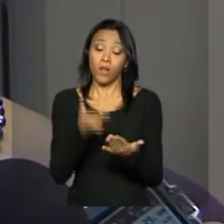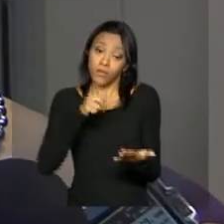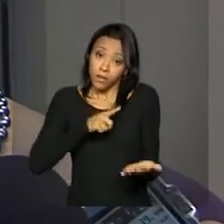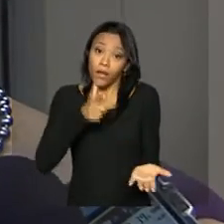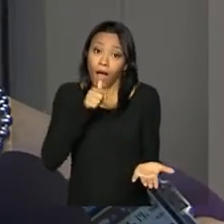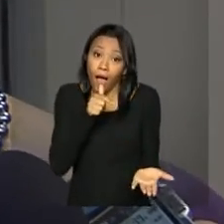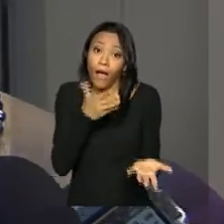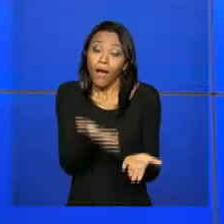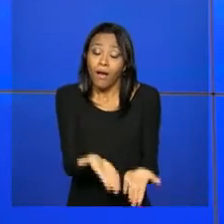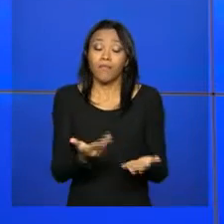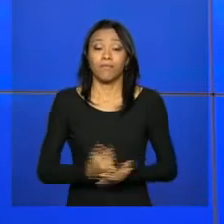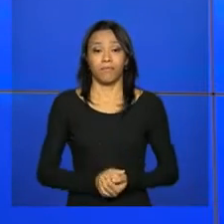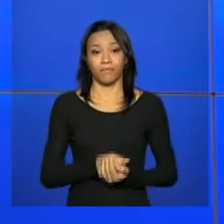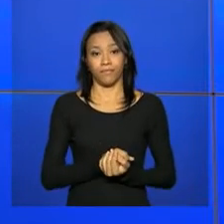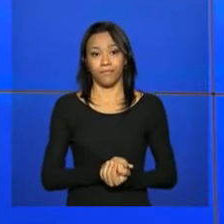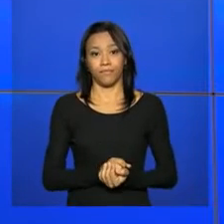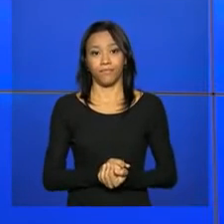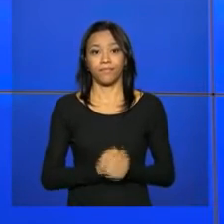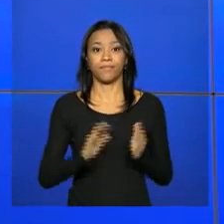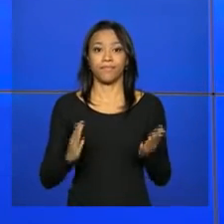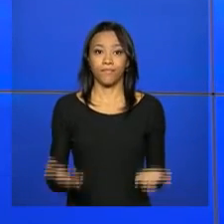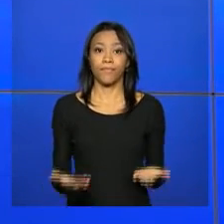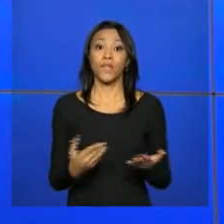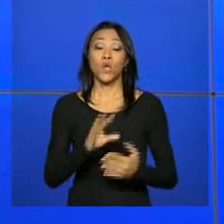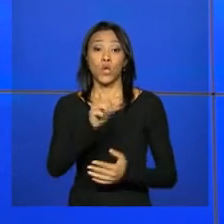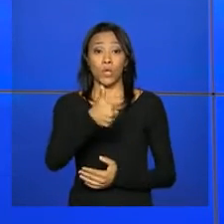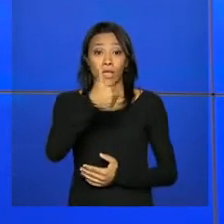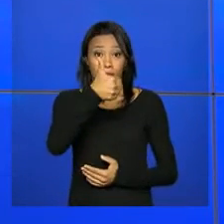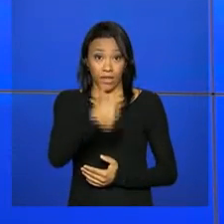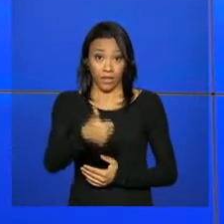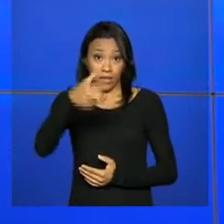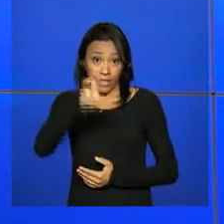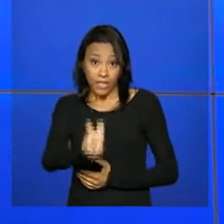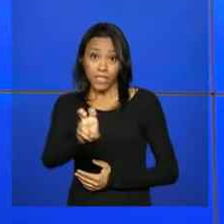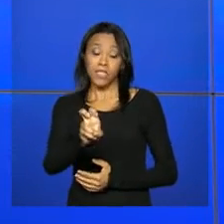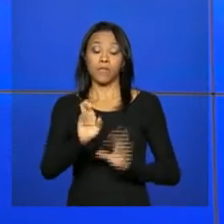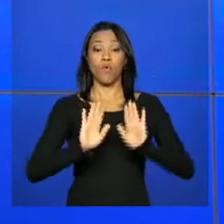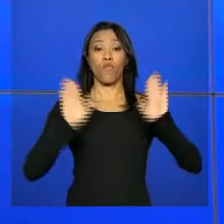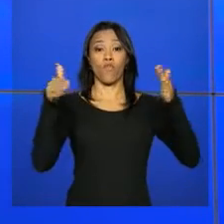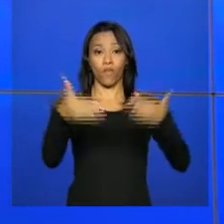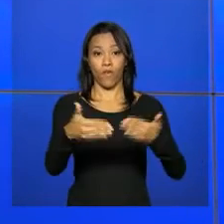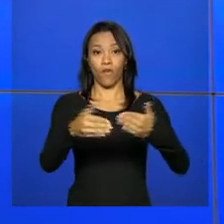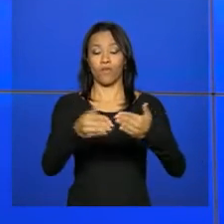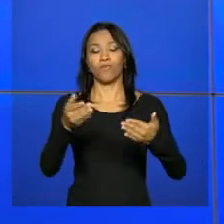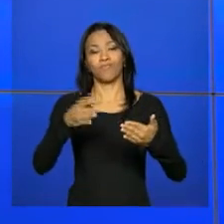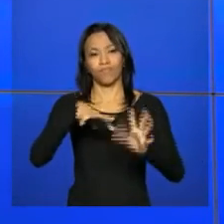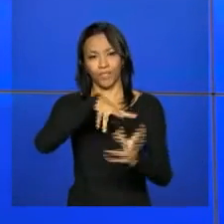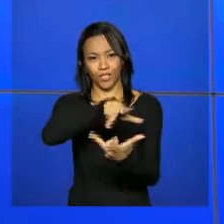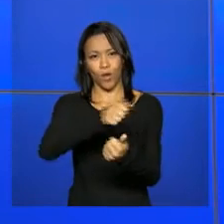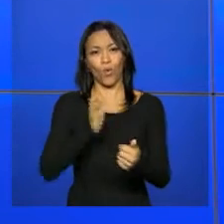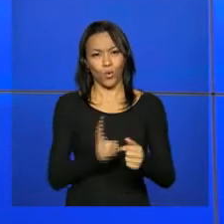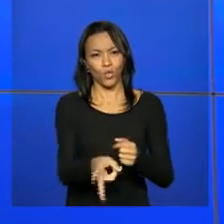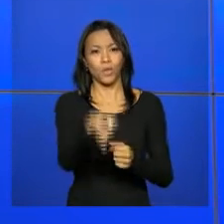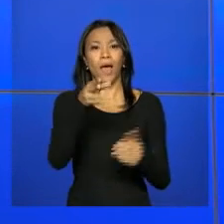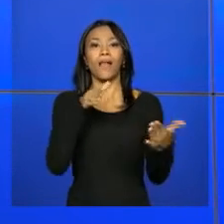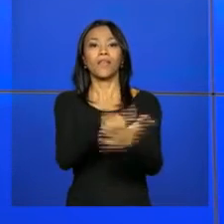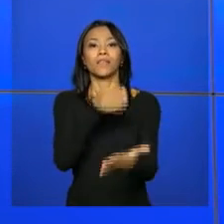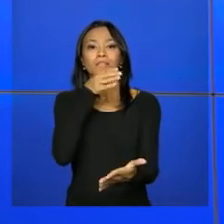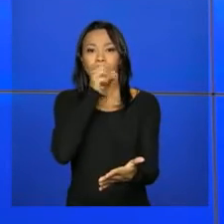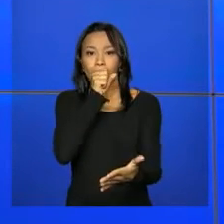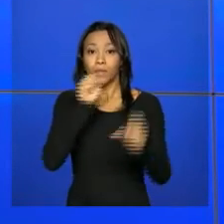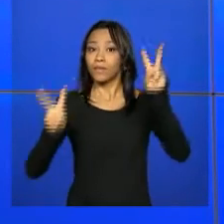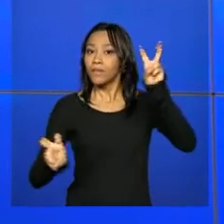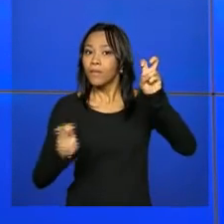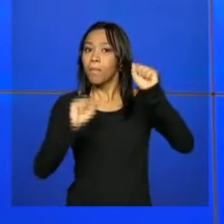tenham acesso à água. O 15º Fórum Social Mundial continua até o próximo sábado com o tema Paz,